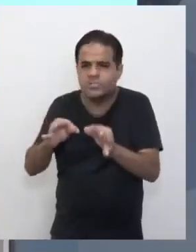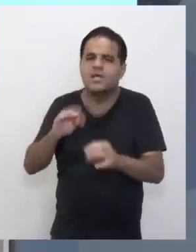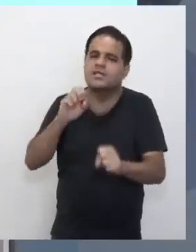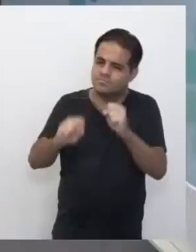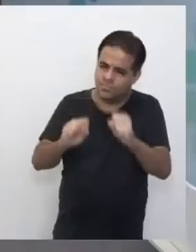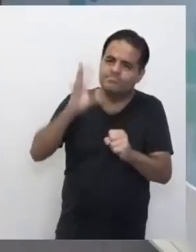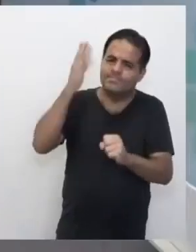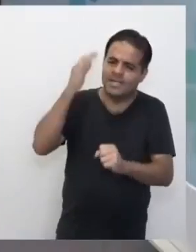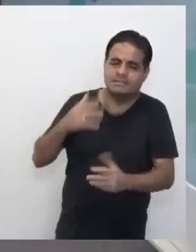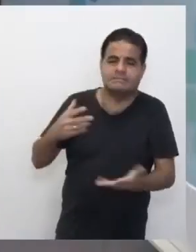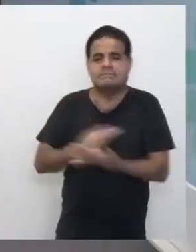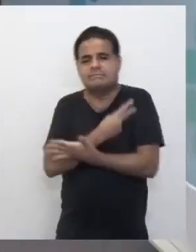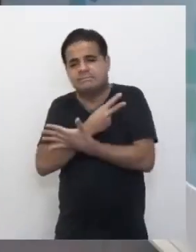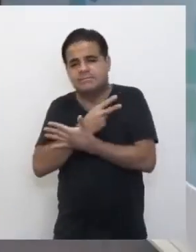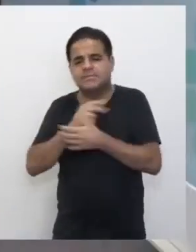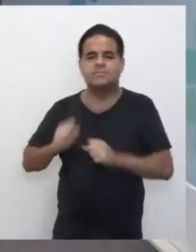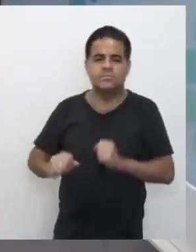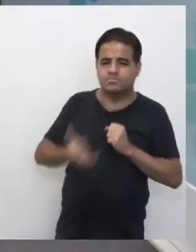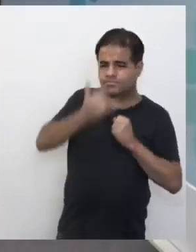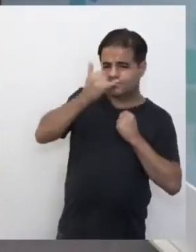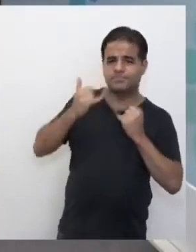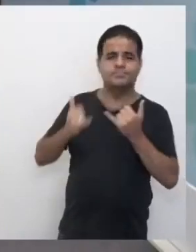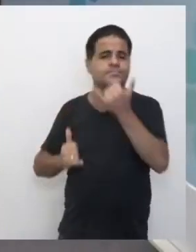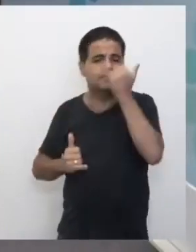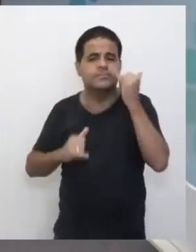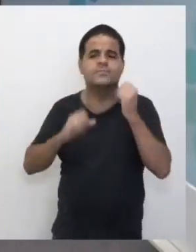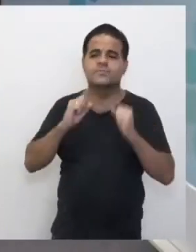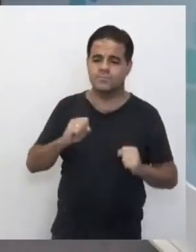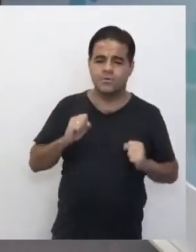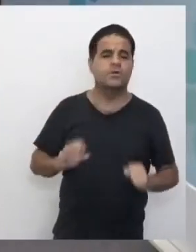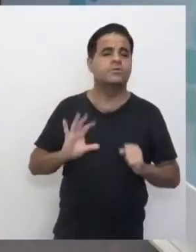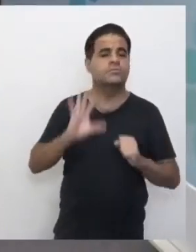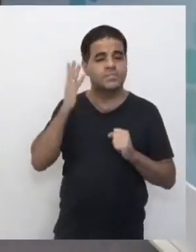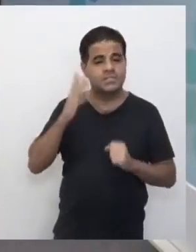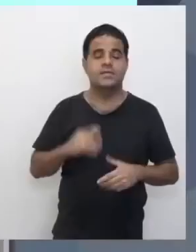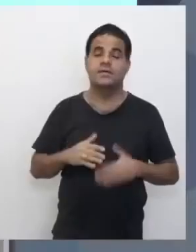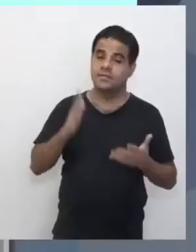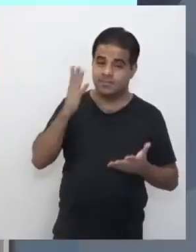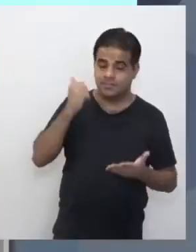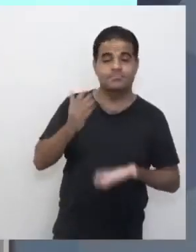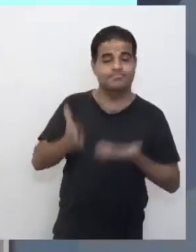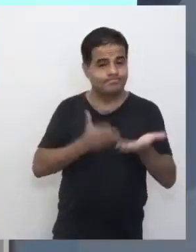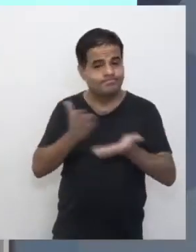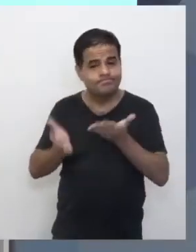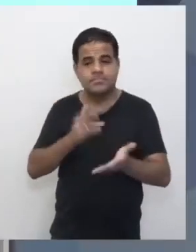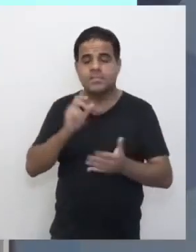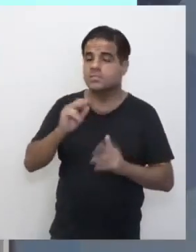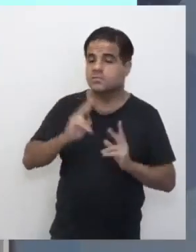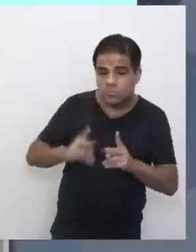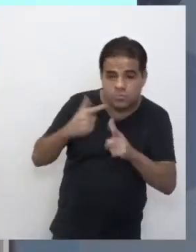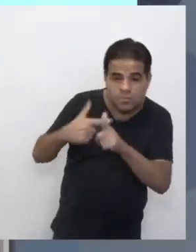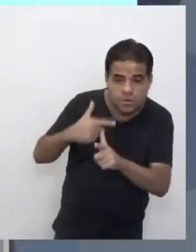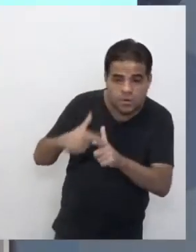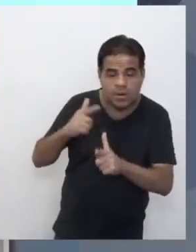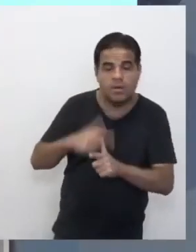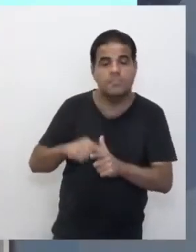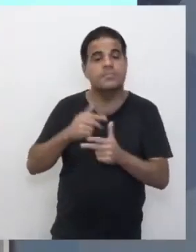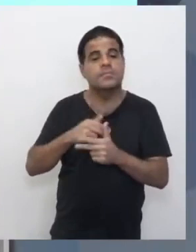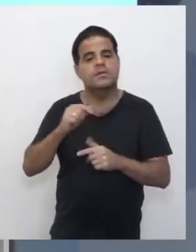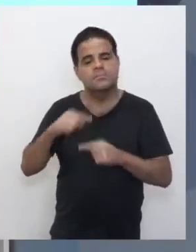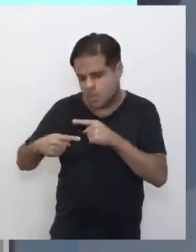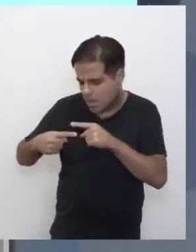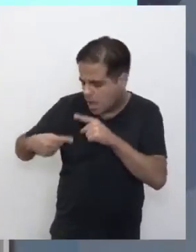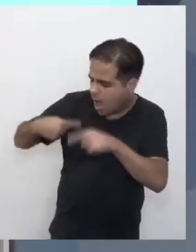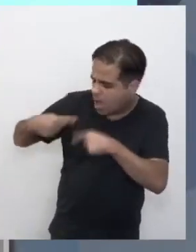vida. Dá bug o tempo inteiro. E a gente tem que overpass esses bugs que vêm por aí. Então, se continuar o problema, aquele negócio atualiza,